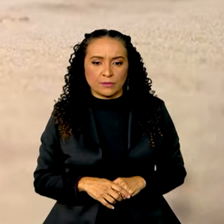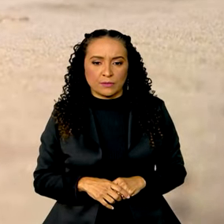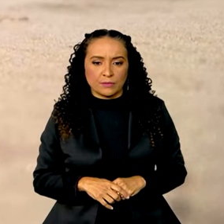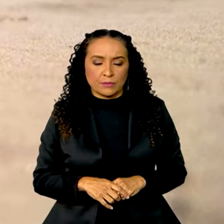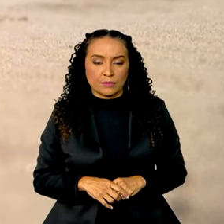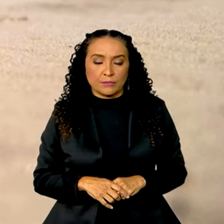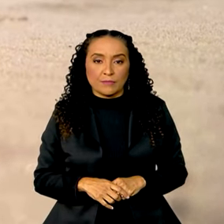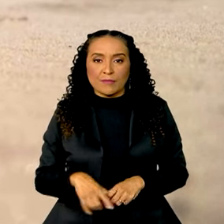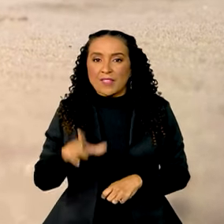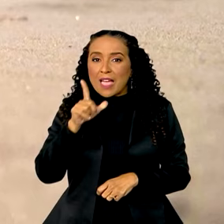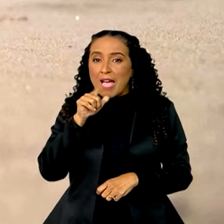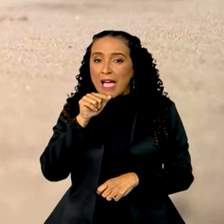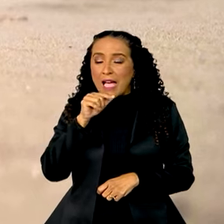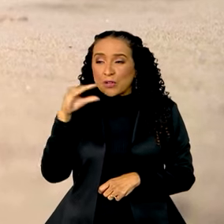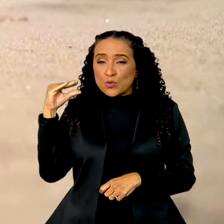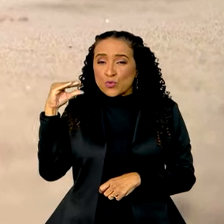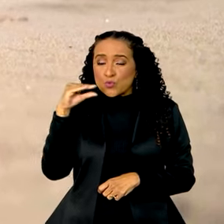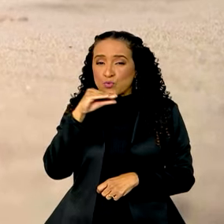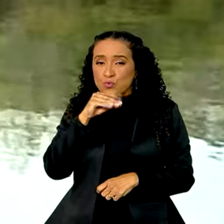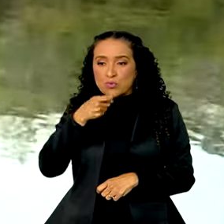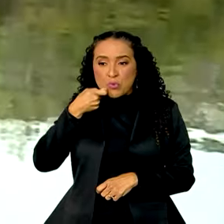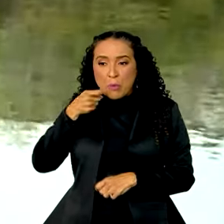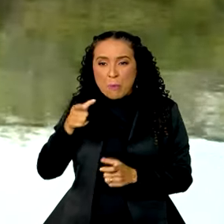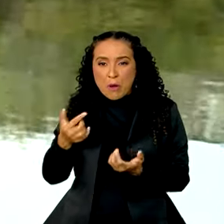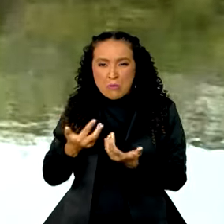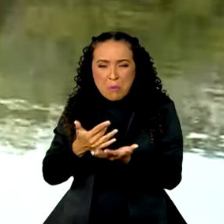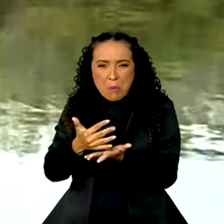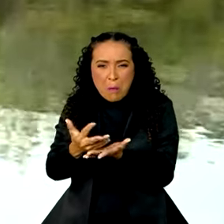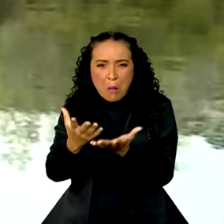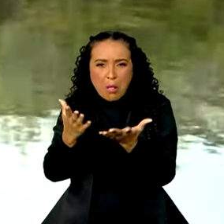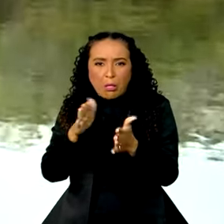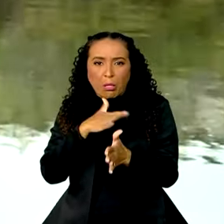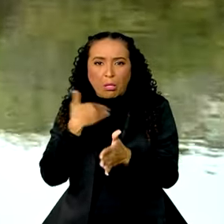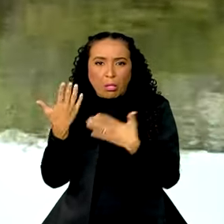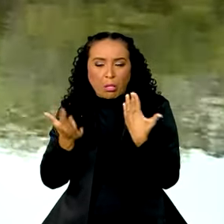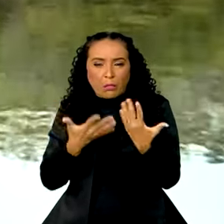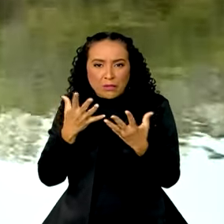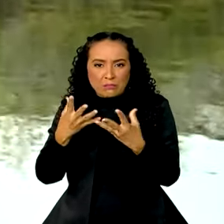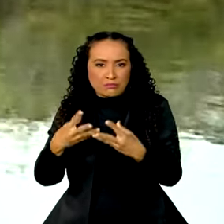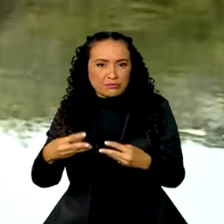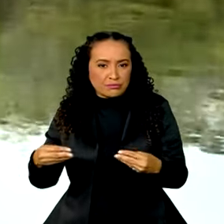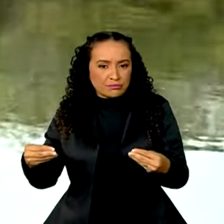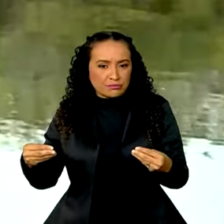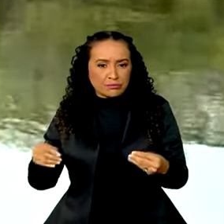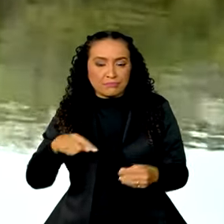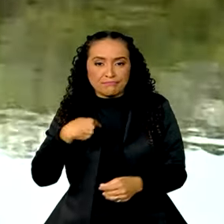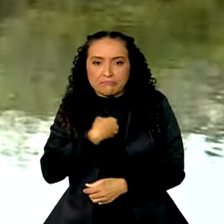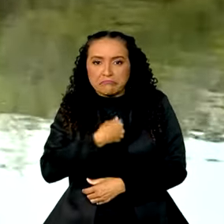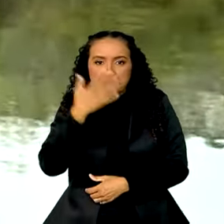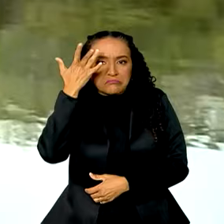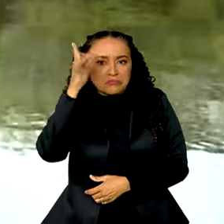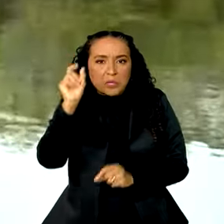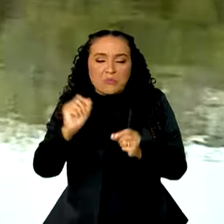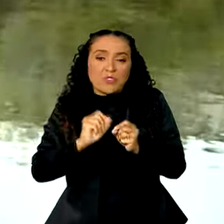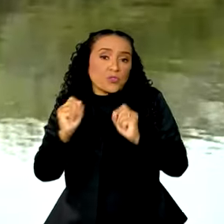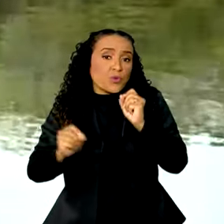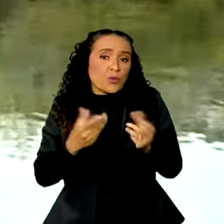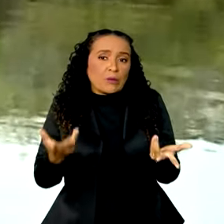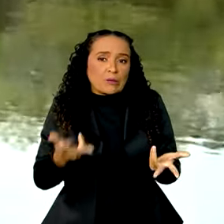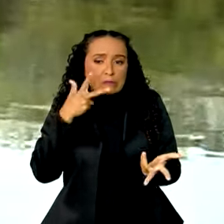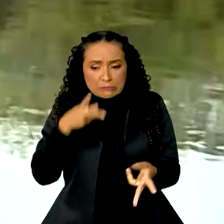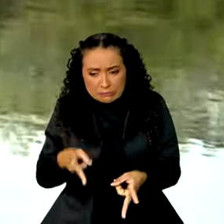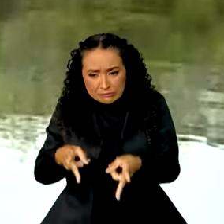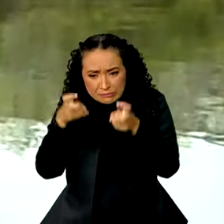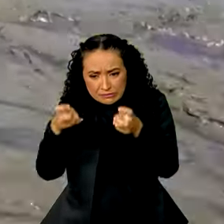A água esquentou e os peixes começaram a morrer. Nem nós mesmos saberíamos o que fazer vendo